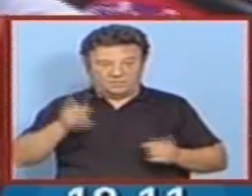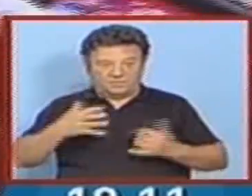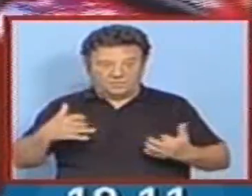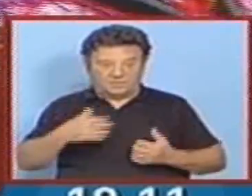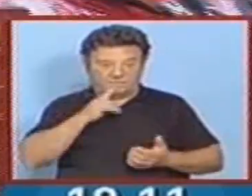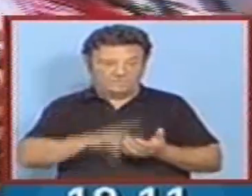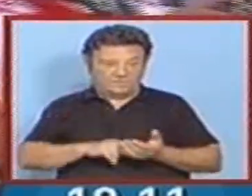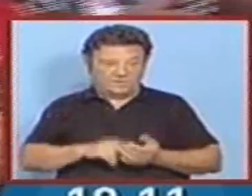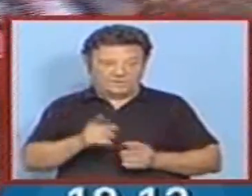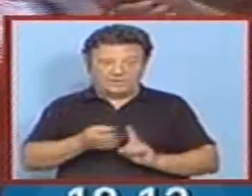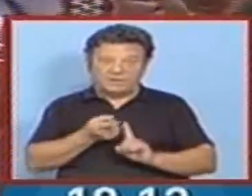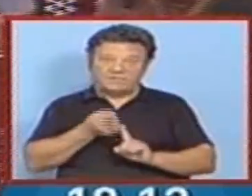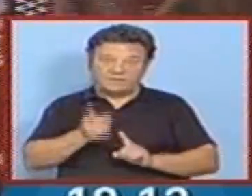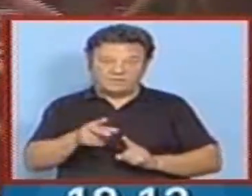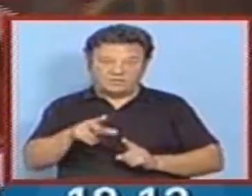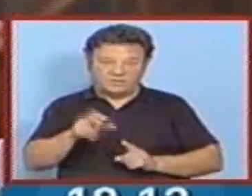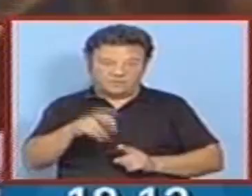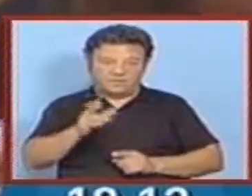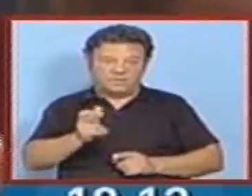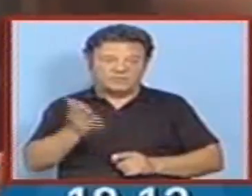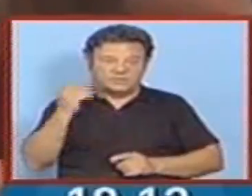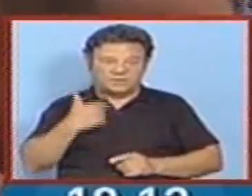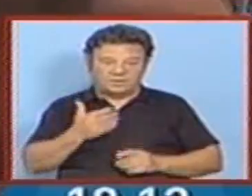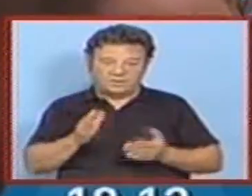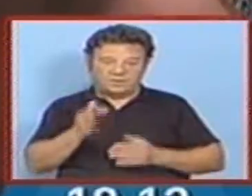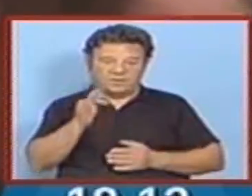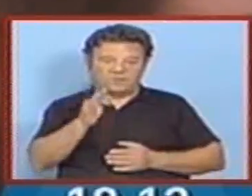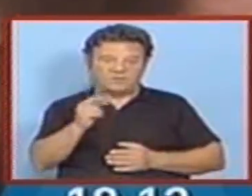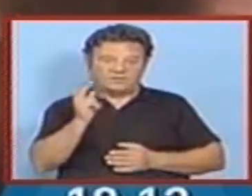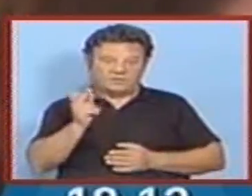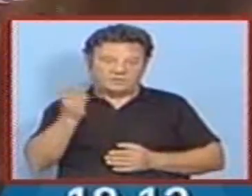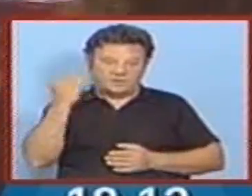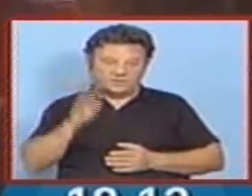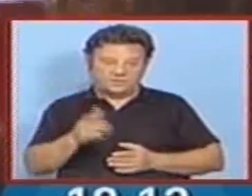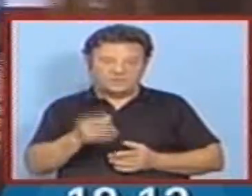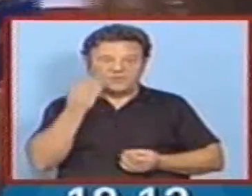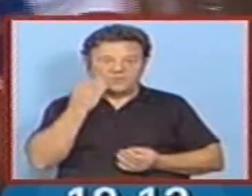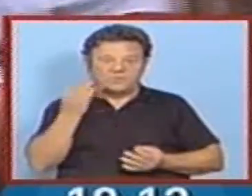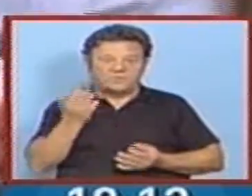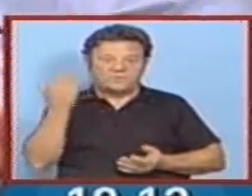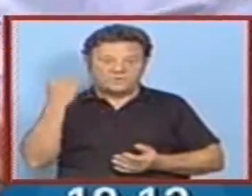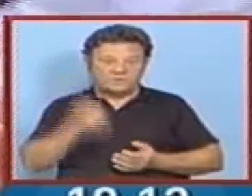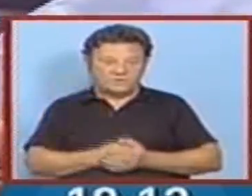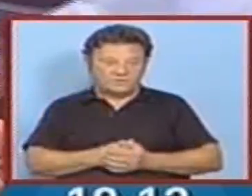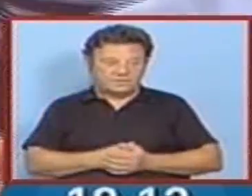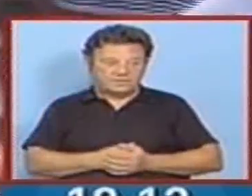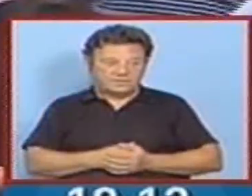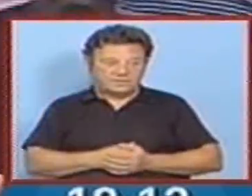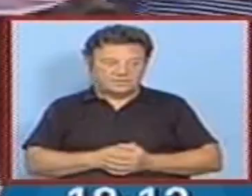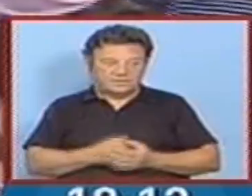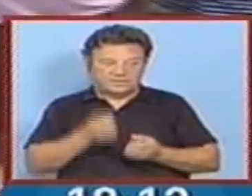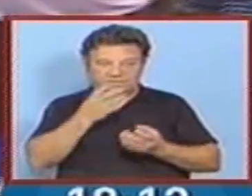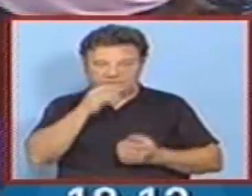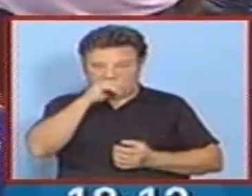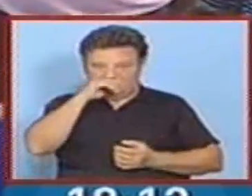É verdade. Nas Feiras Novas, há quantos anos? Já há 43 anos. E como é que foi, nessa altura? Bom,